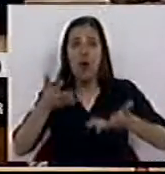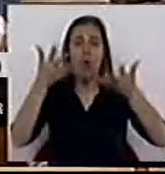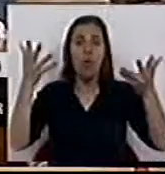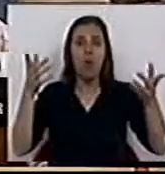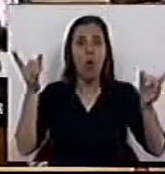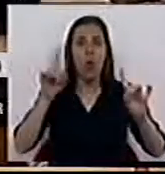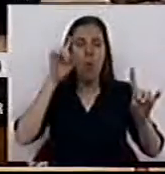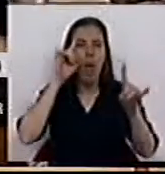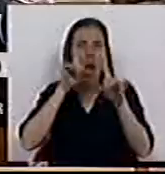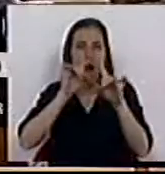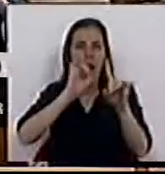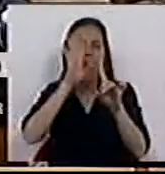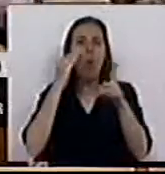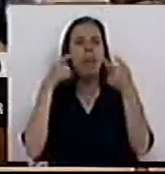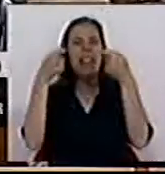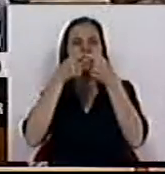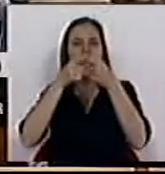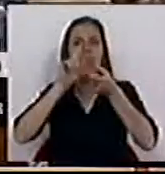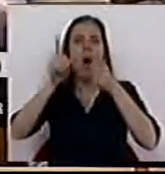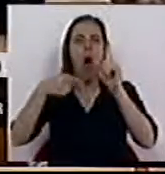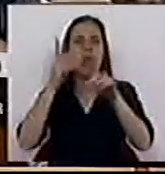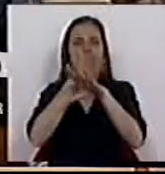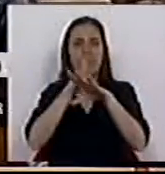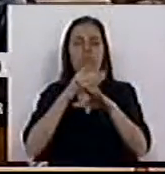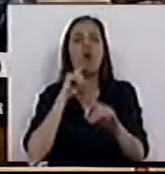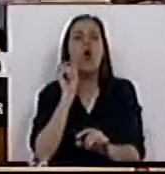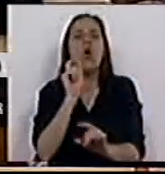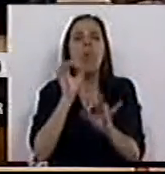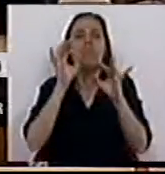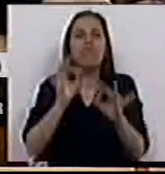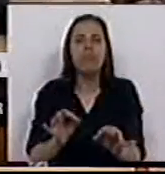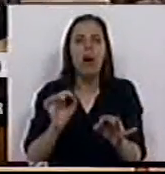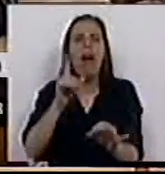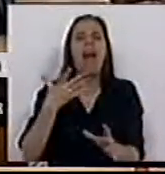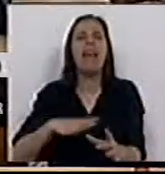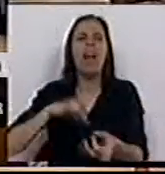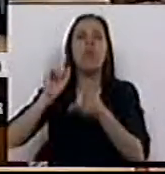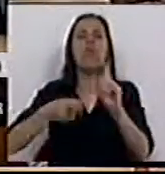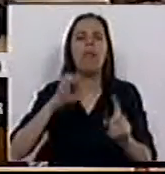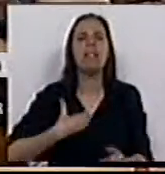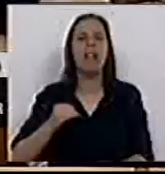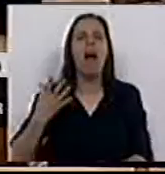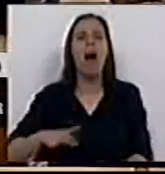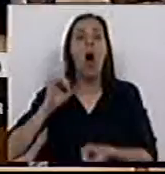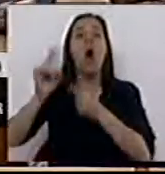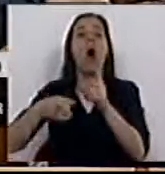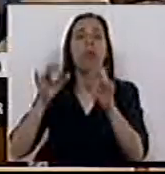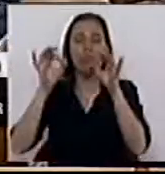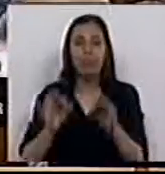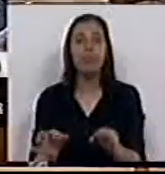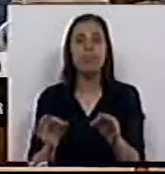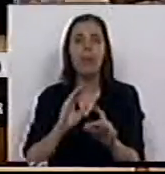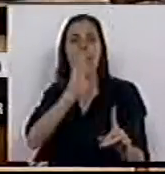Não é objetivo. Como tipificá-lo? Como autonomizá-lo? Chama-se como? O que é que pretende o CDS exatamente? Qual é